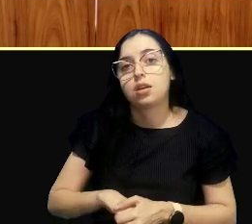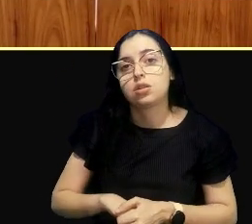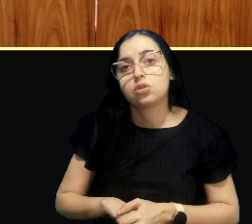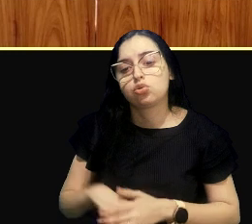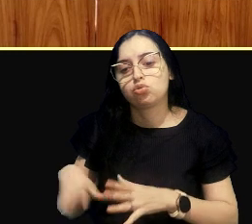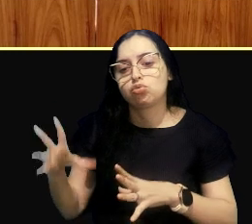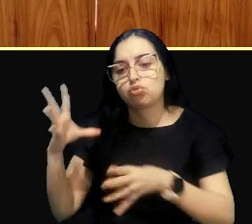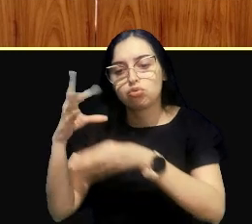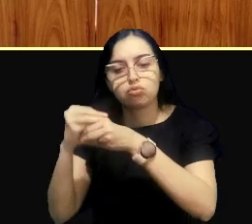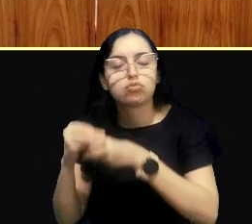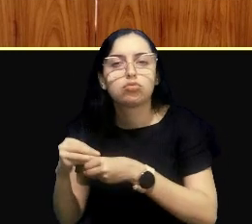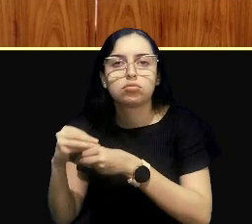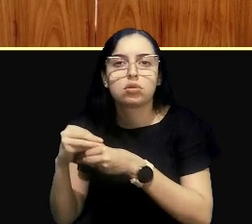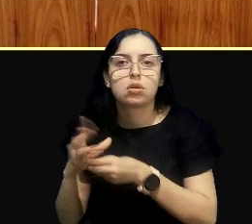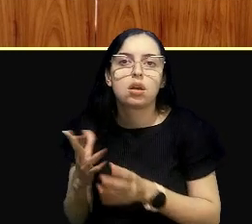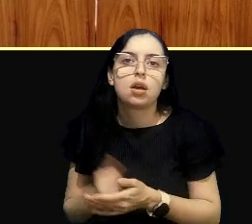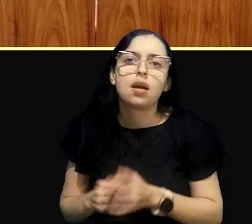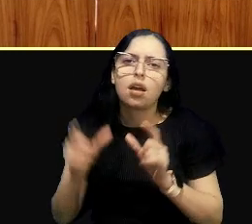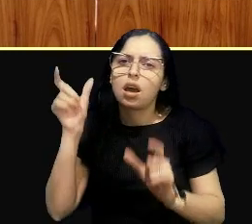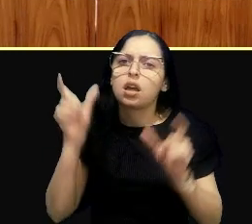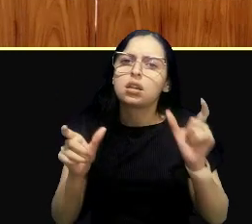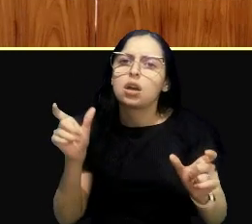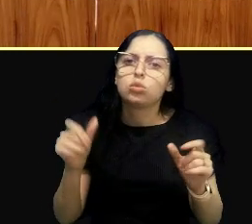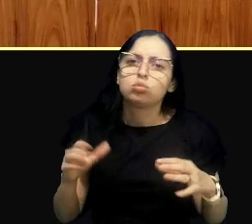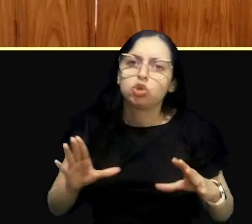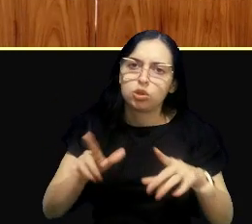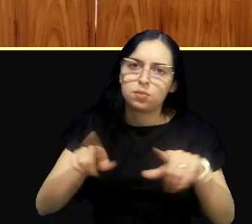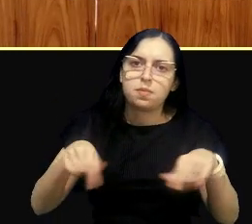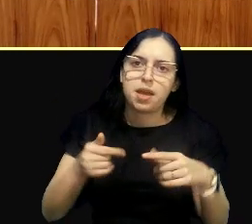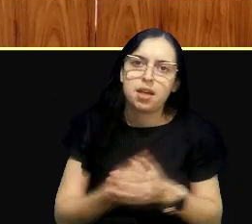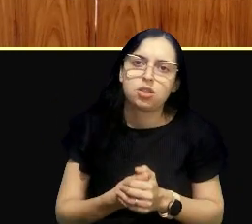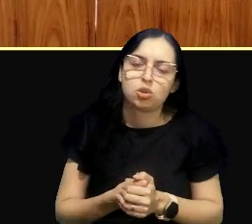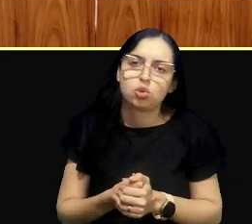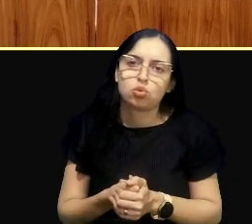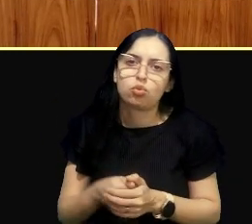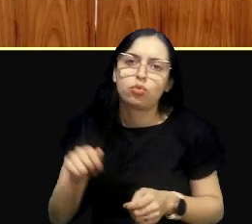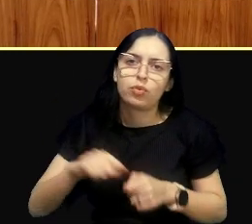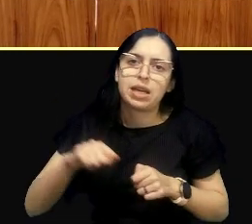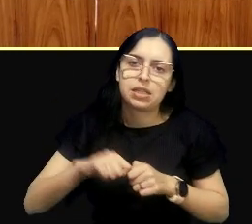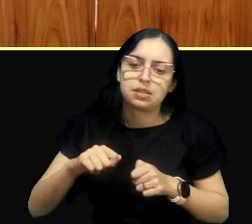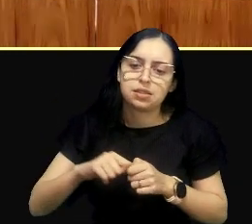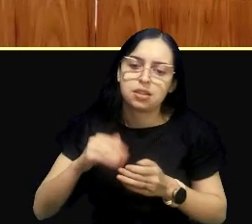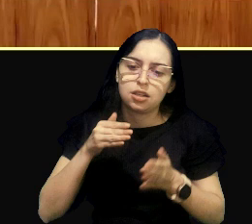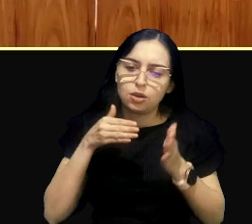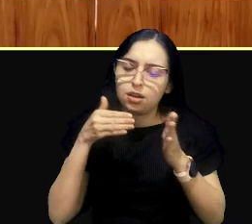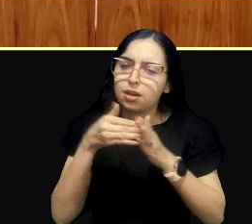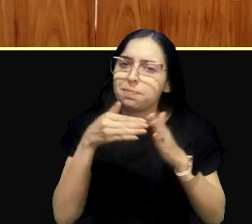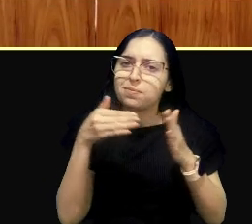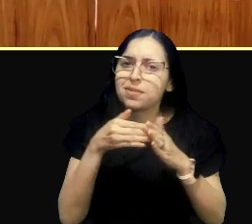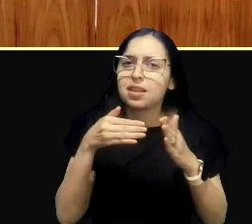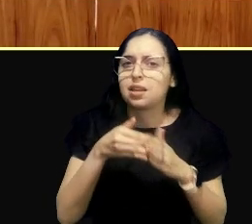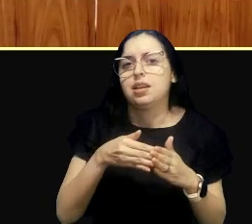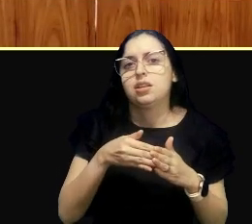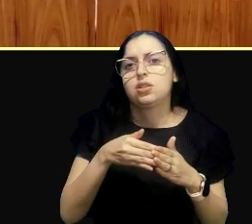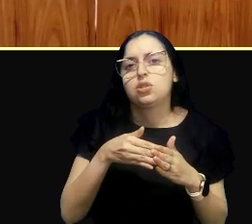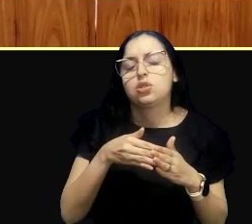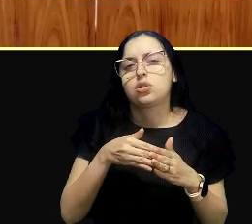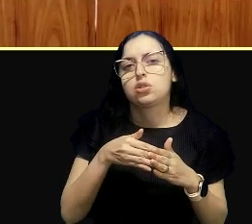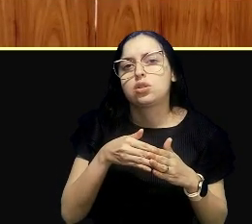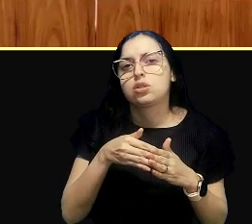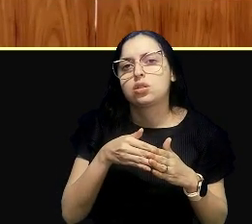multiplicidade, porque se cada um no seu quadrado atuar nos limites da sua